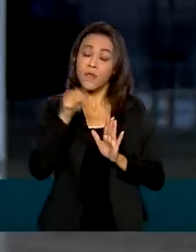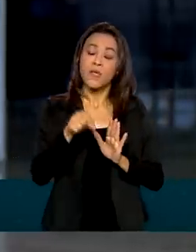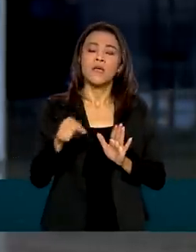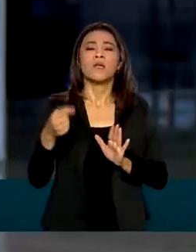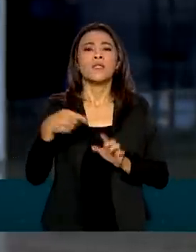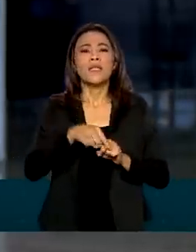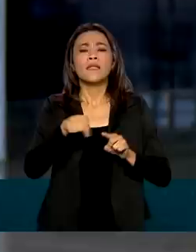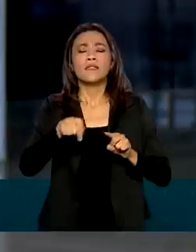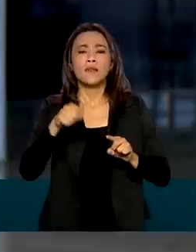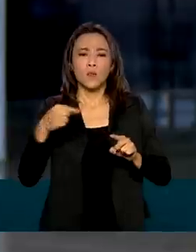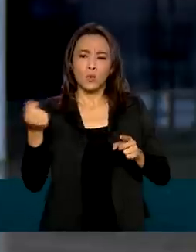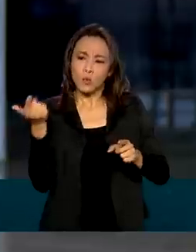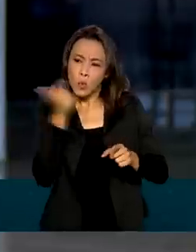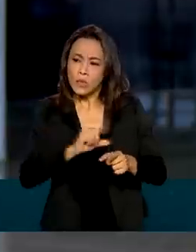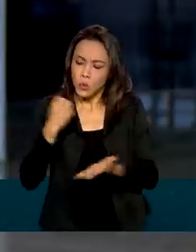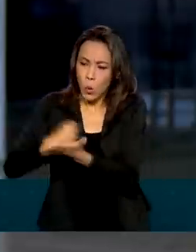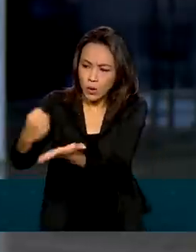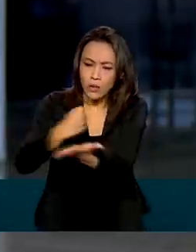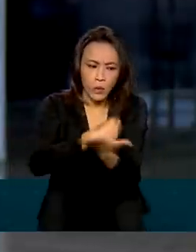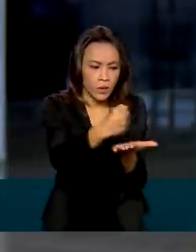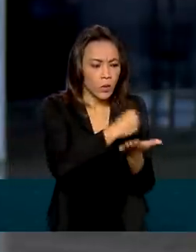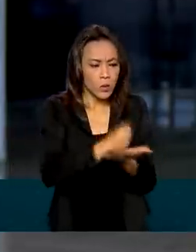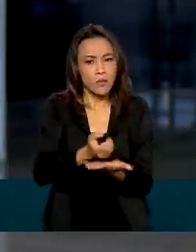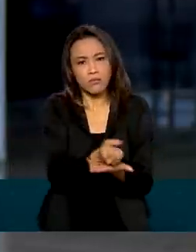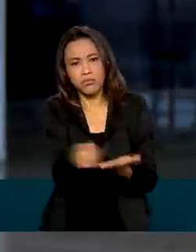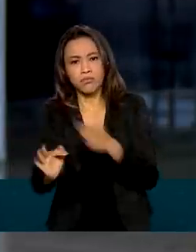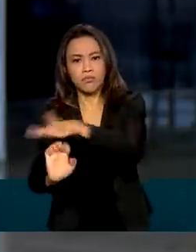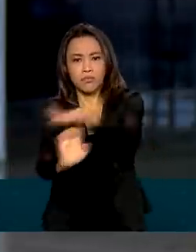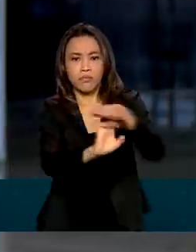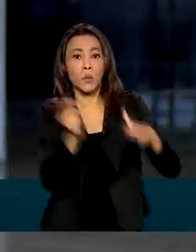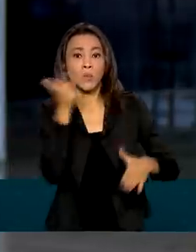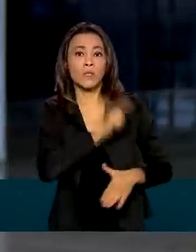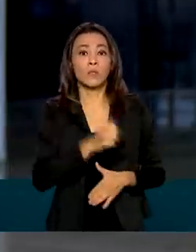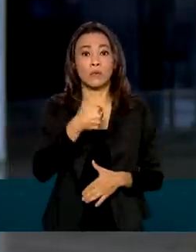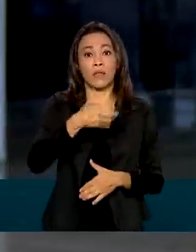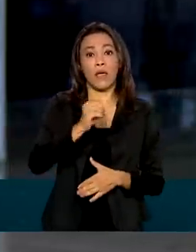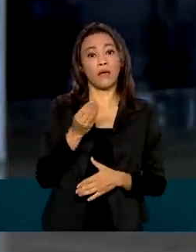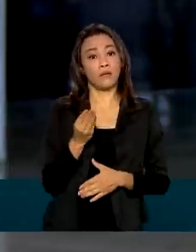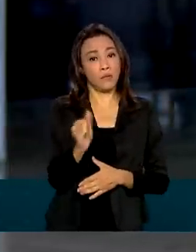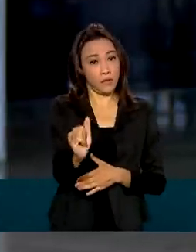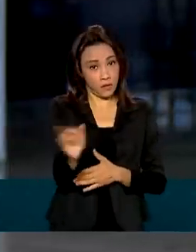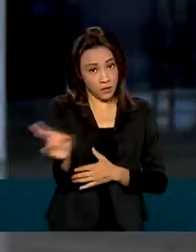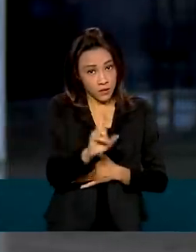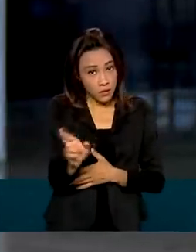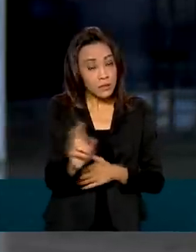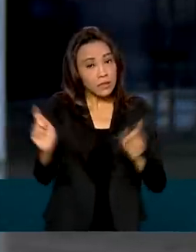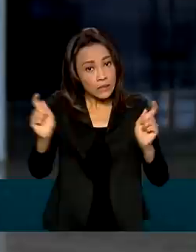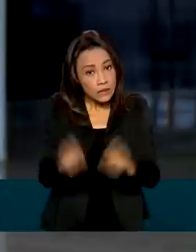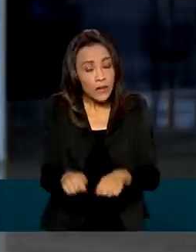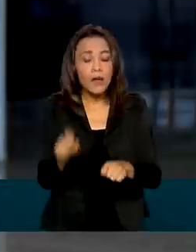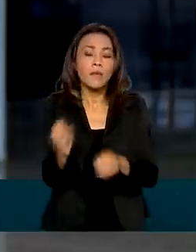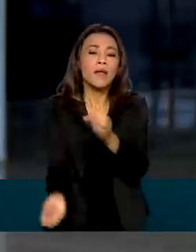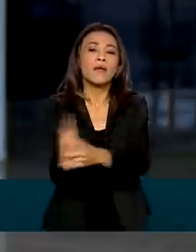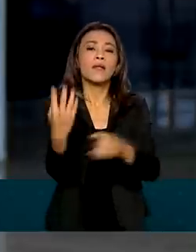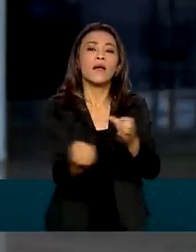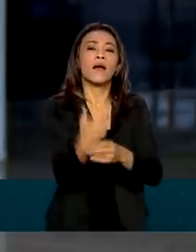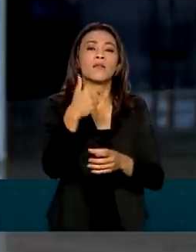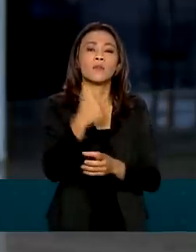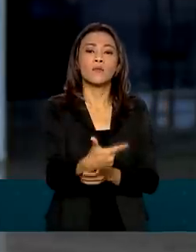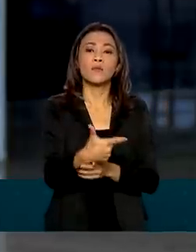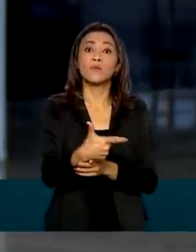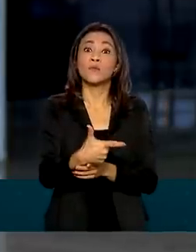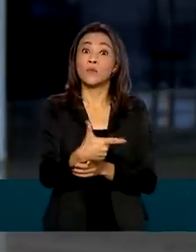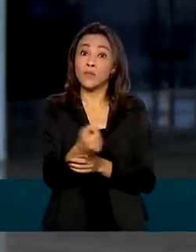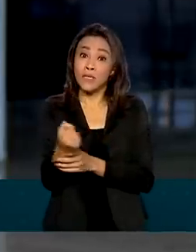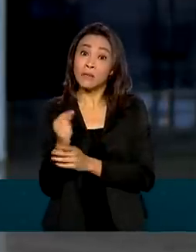os investimentos fechados em contratos atingiram 10 bilhões de reais com potencial de gerar 200 mil empregos. Foram